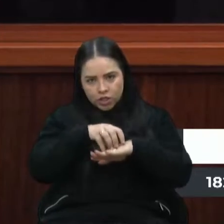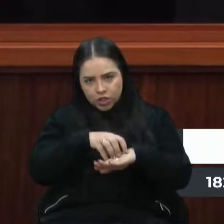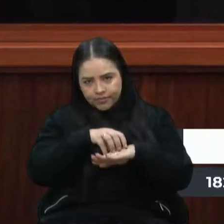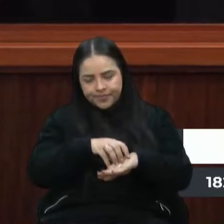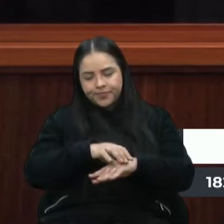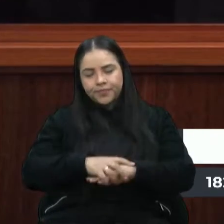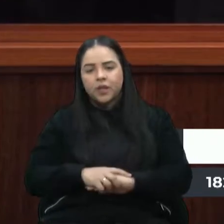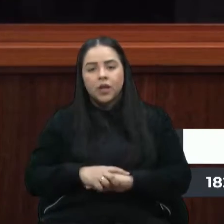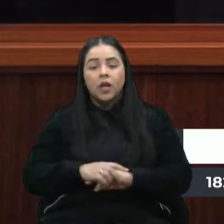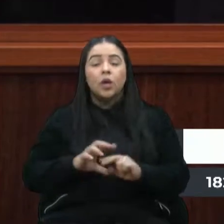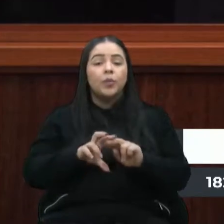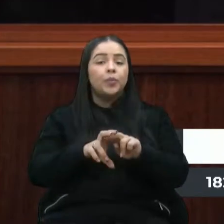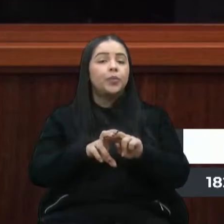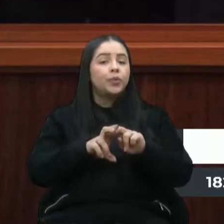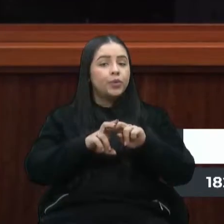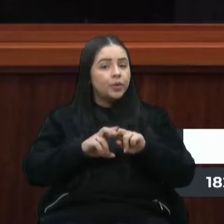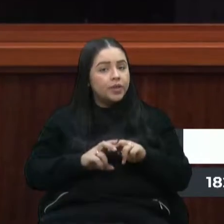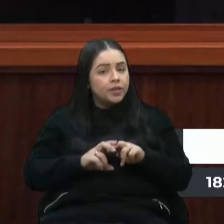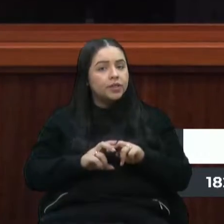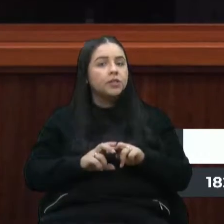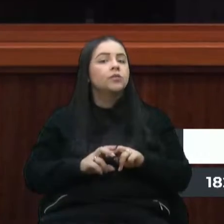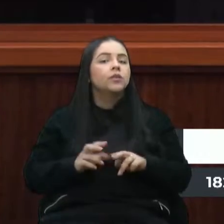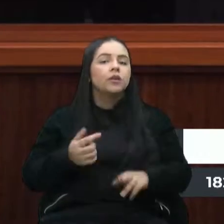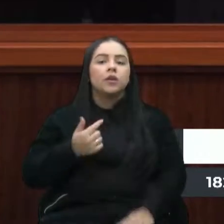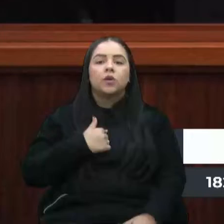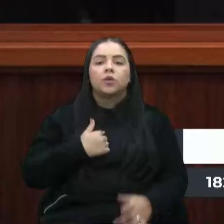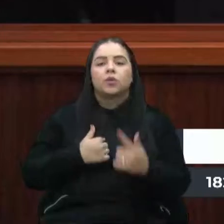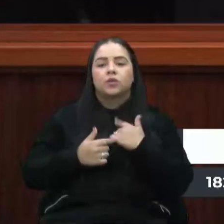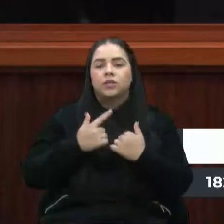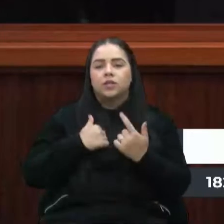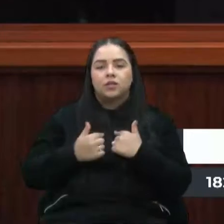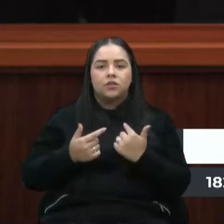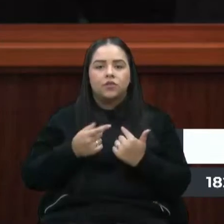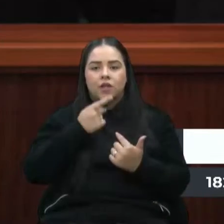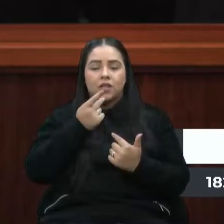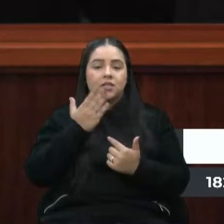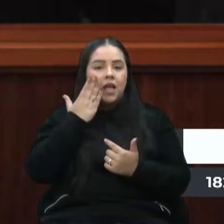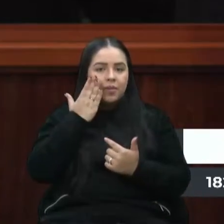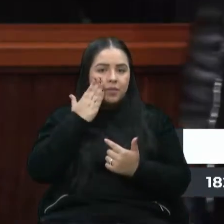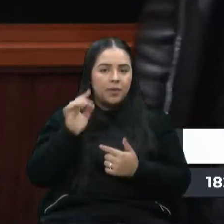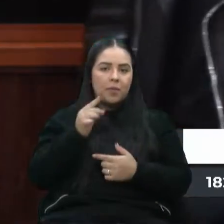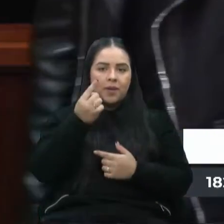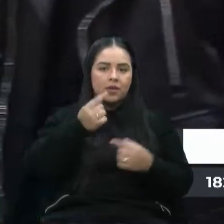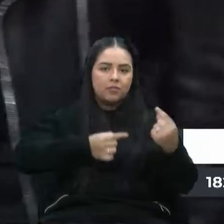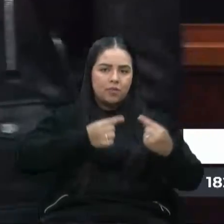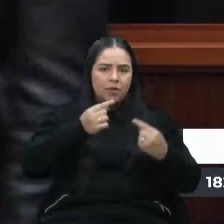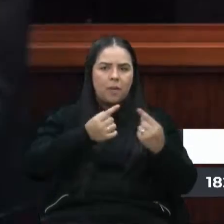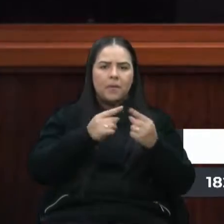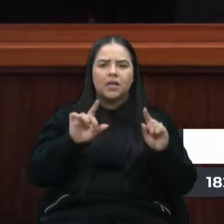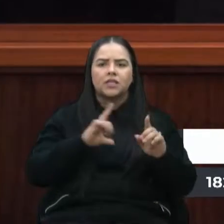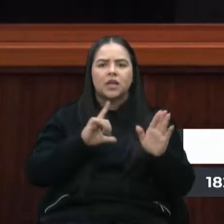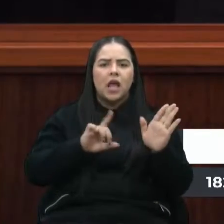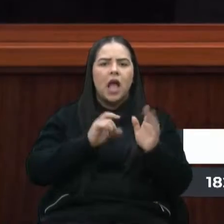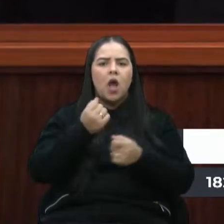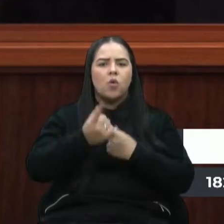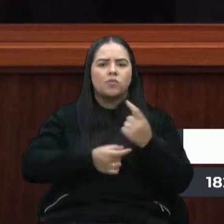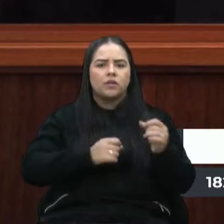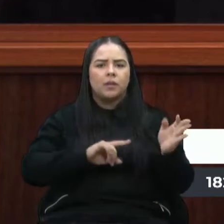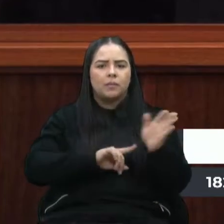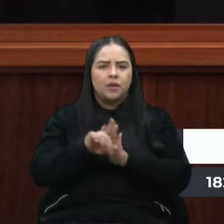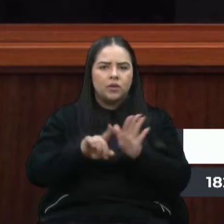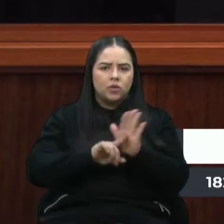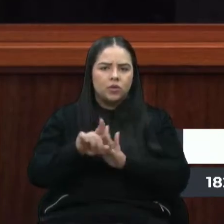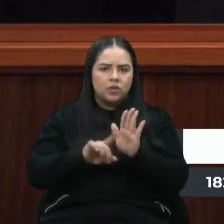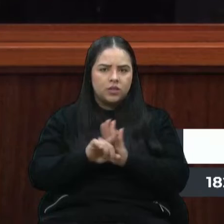sentido, eu gostaria de levantar, sei que é a primeira discussão, mas alguns questionamentos em relação